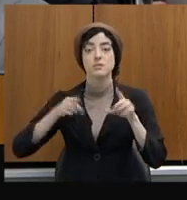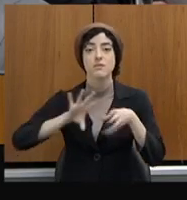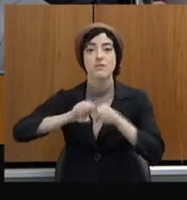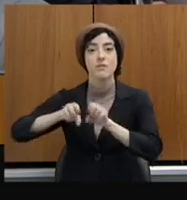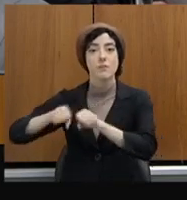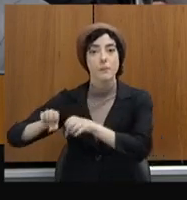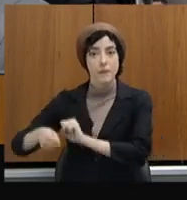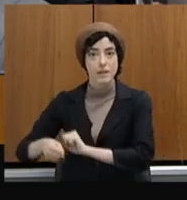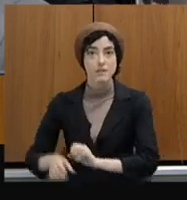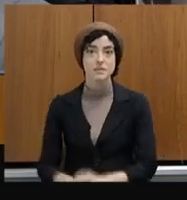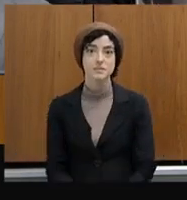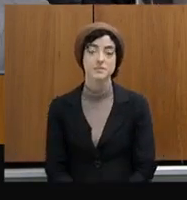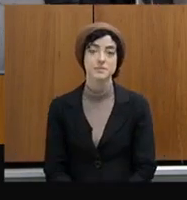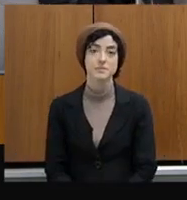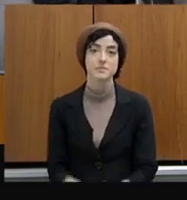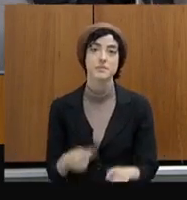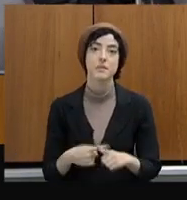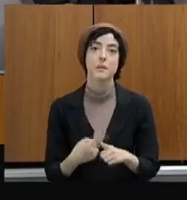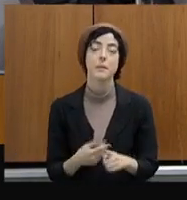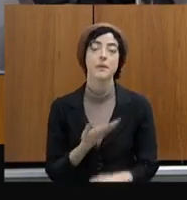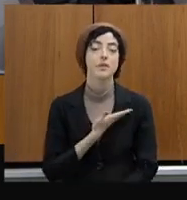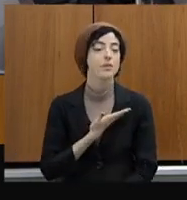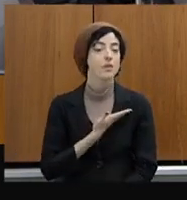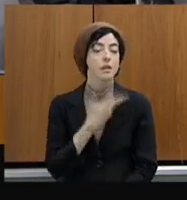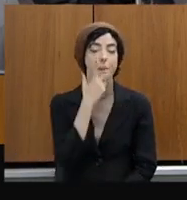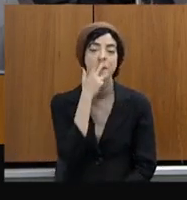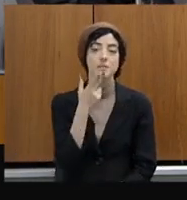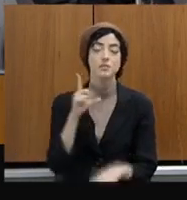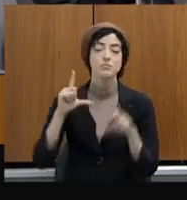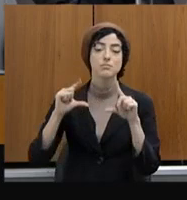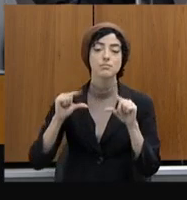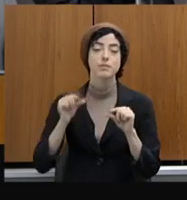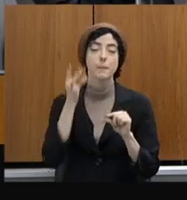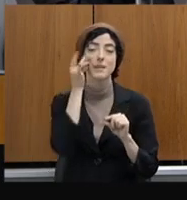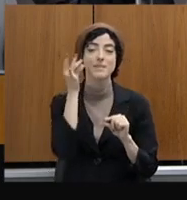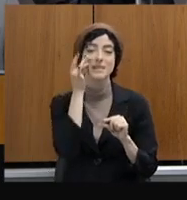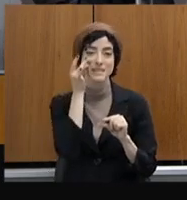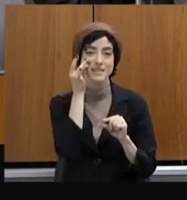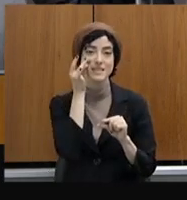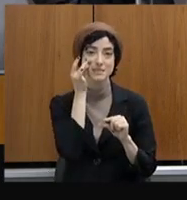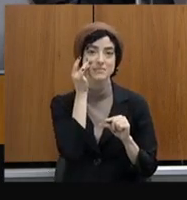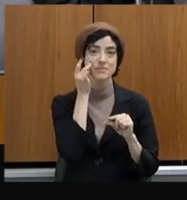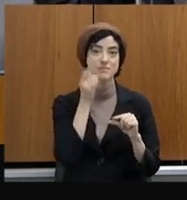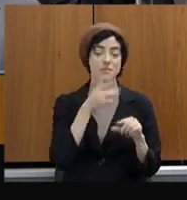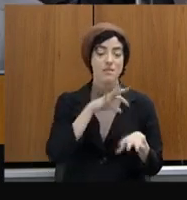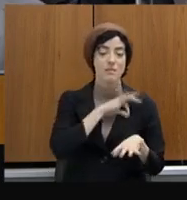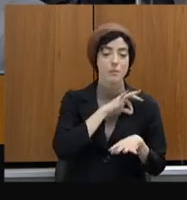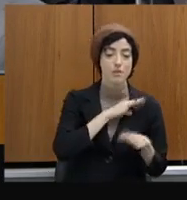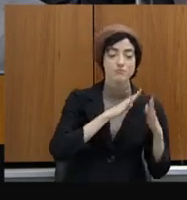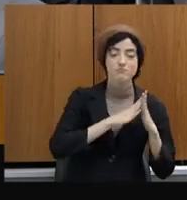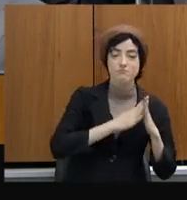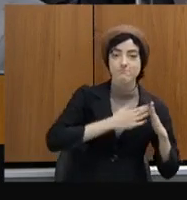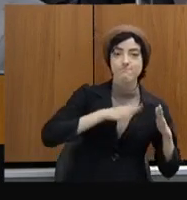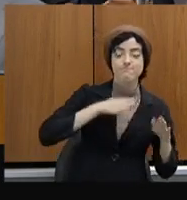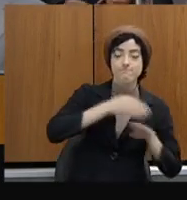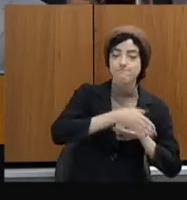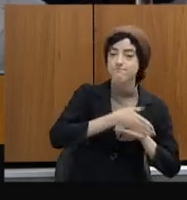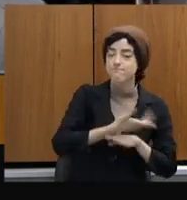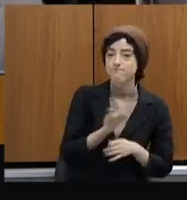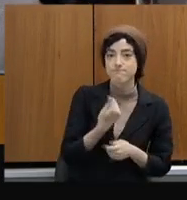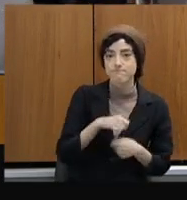colegas, reduziram a presença nas unidades, trabalharam, parte, remotamente e